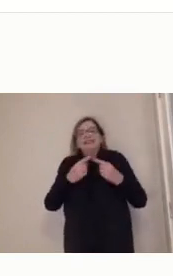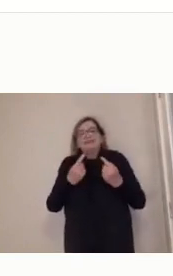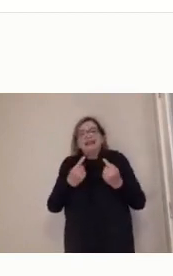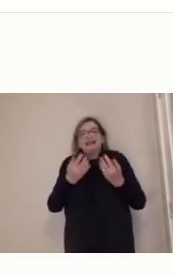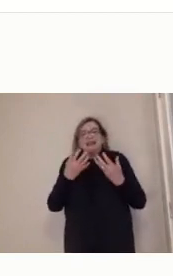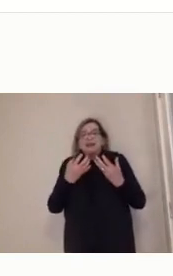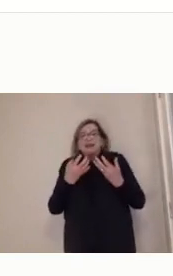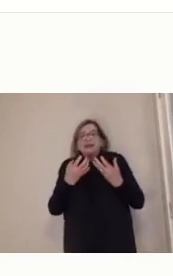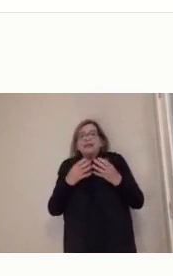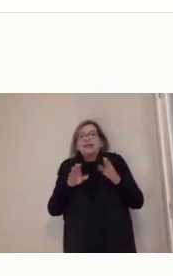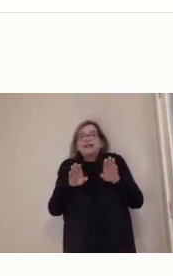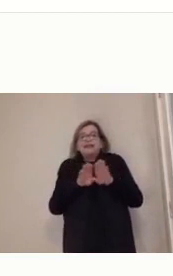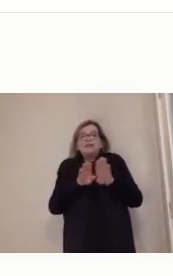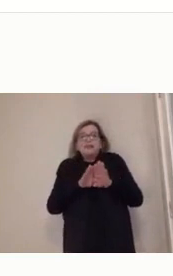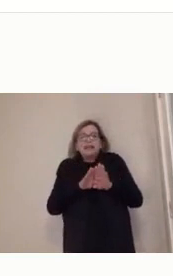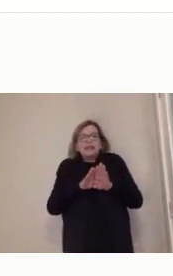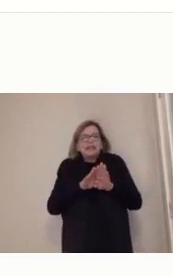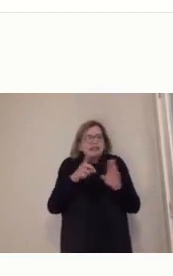né,